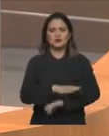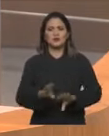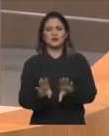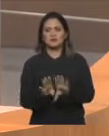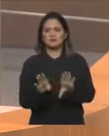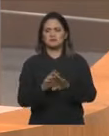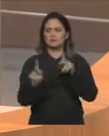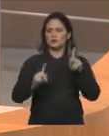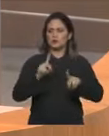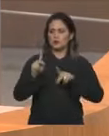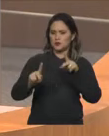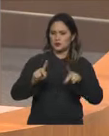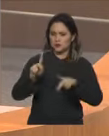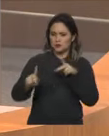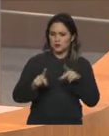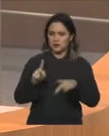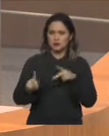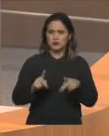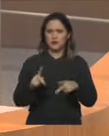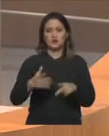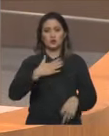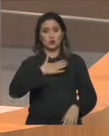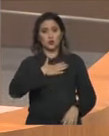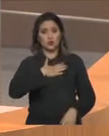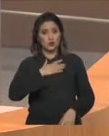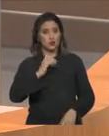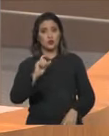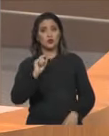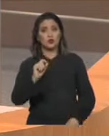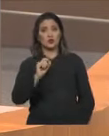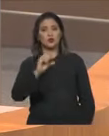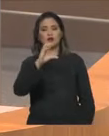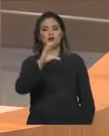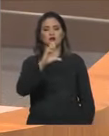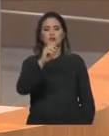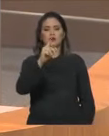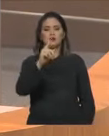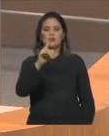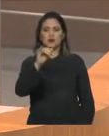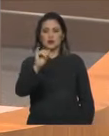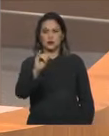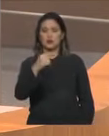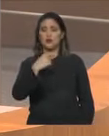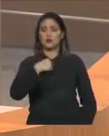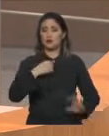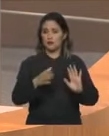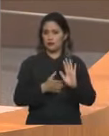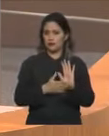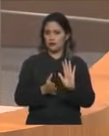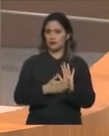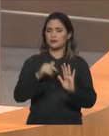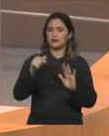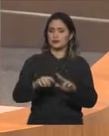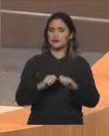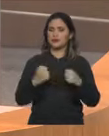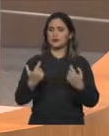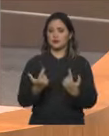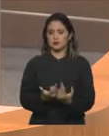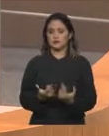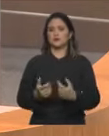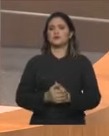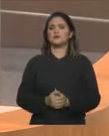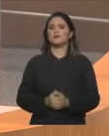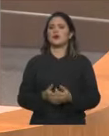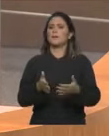CPI que nós propusemos aqui nessa casa. E contamos com o apoio de mais 17 deputados.